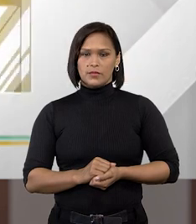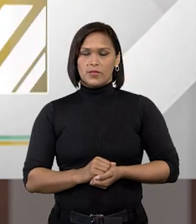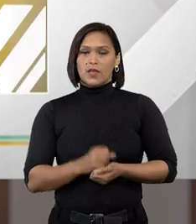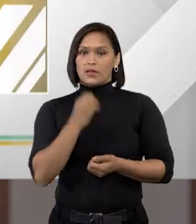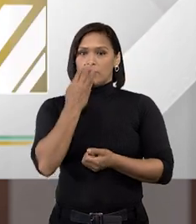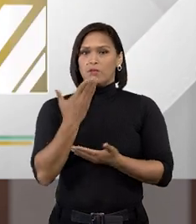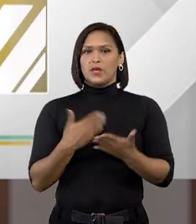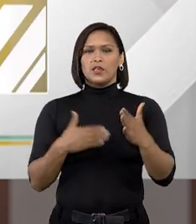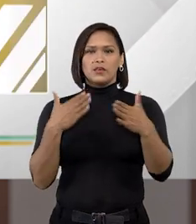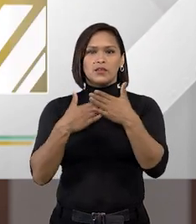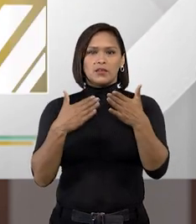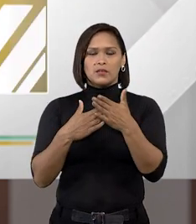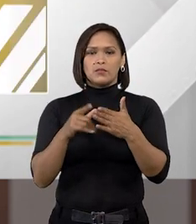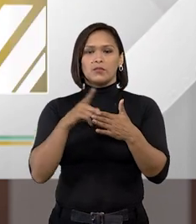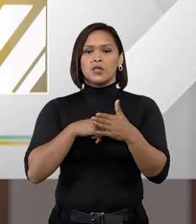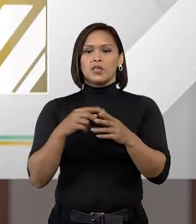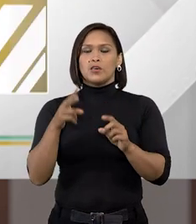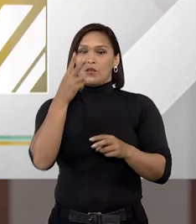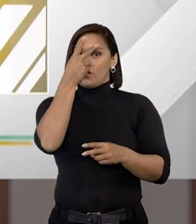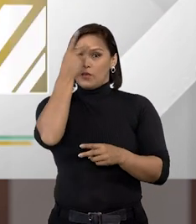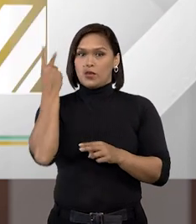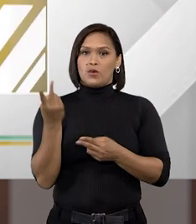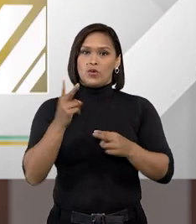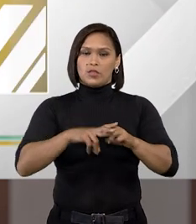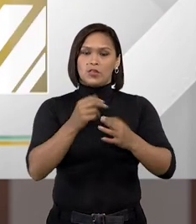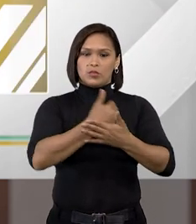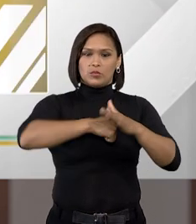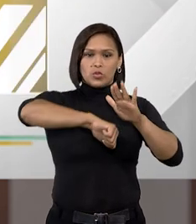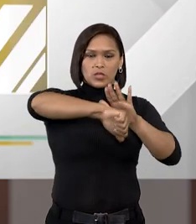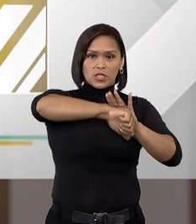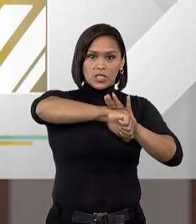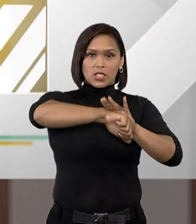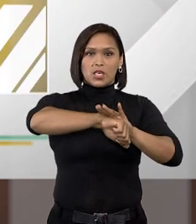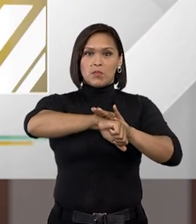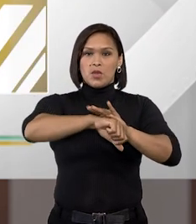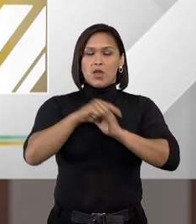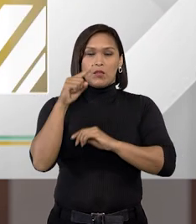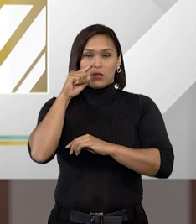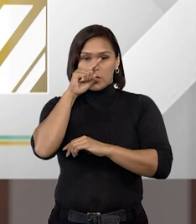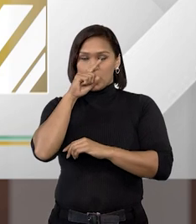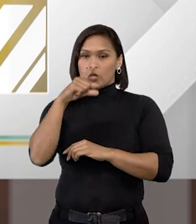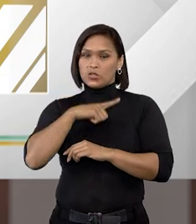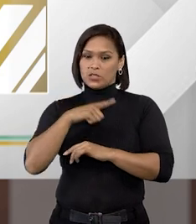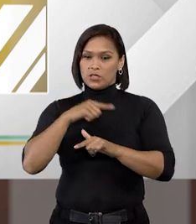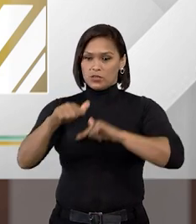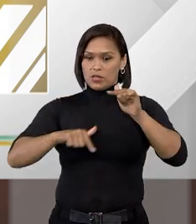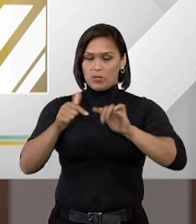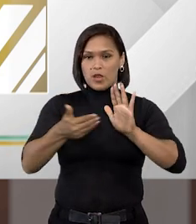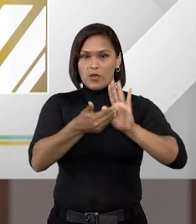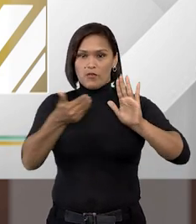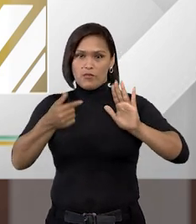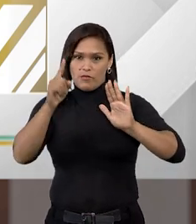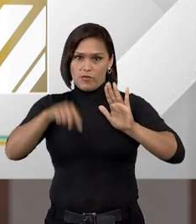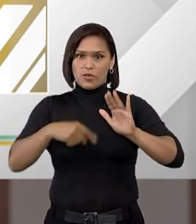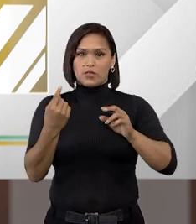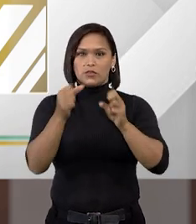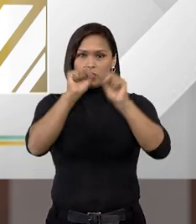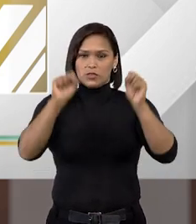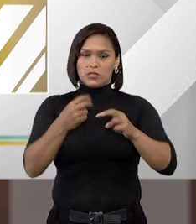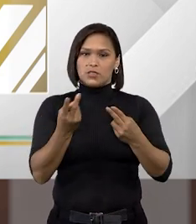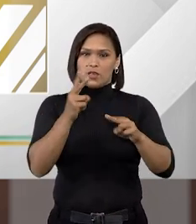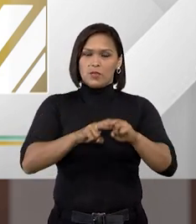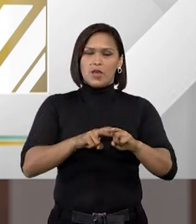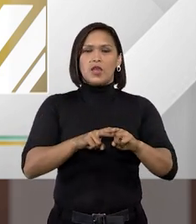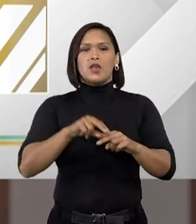Bem, e há impedimento para que o condenado por crime hediondo exerça atividade laboral externa professor Thalisson e